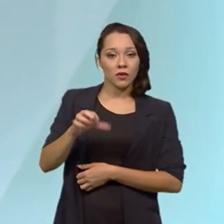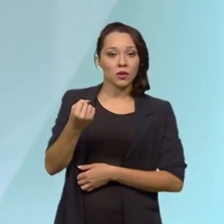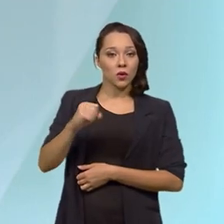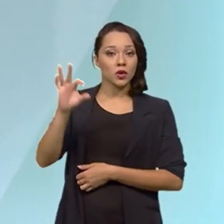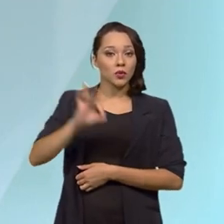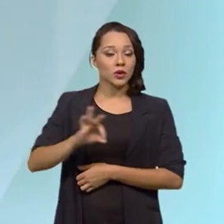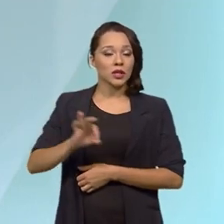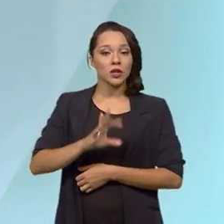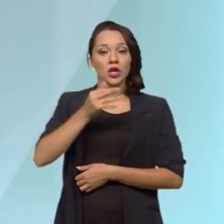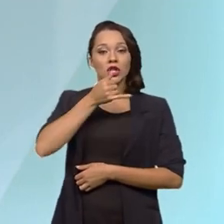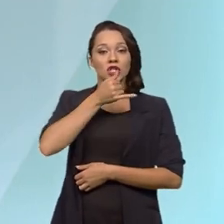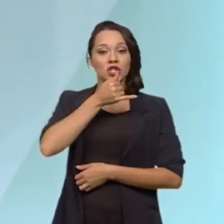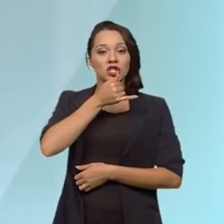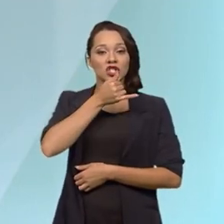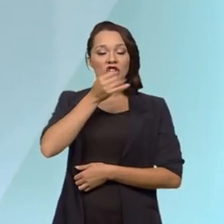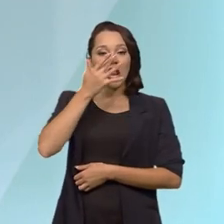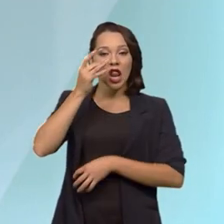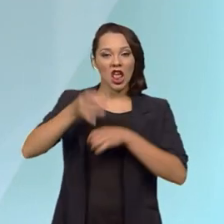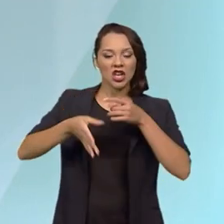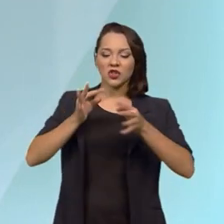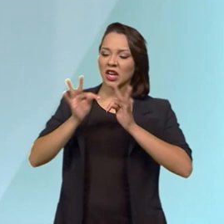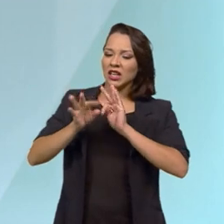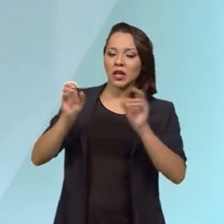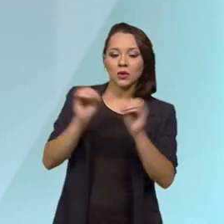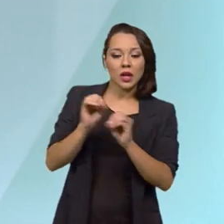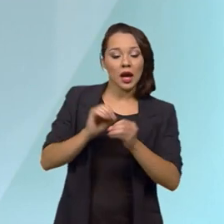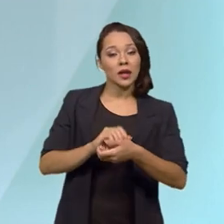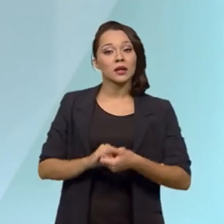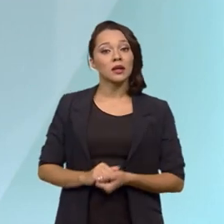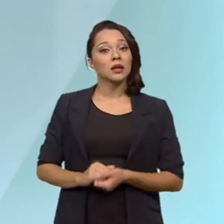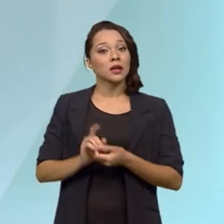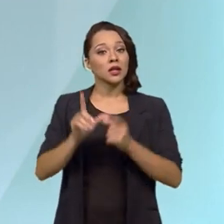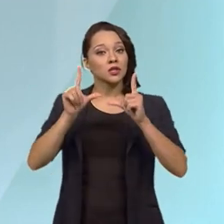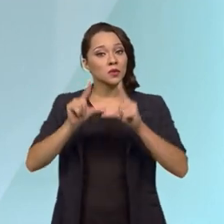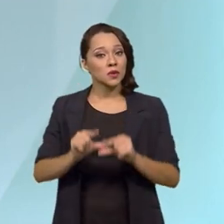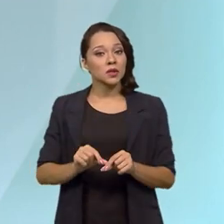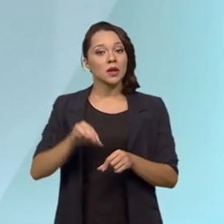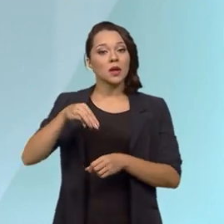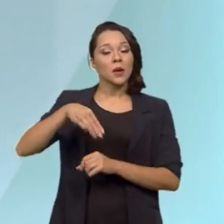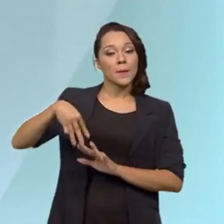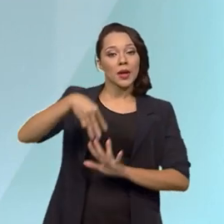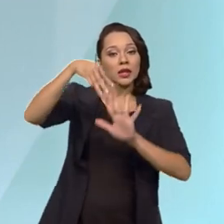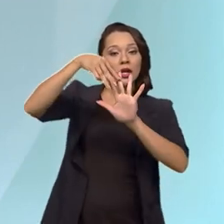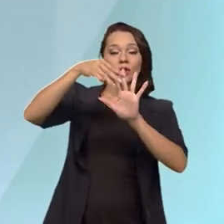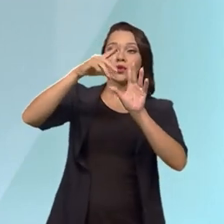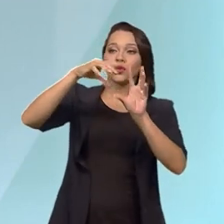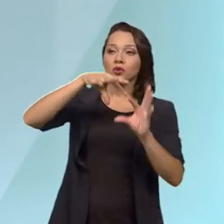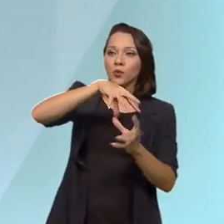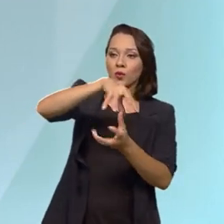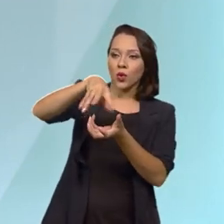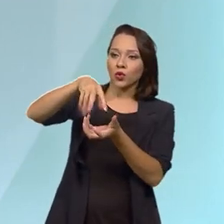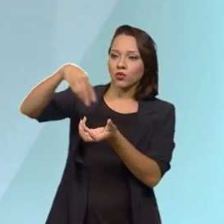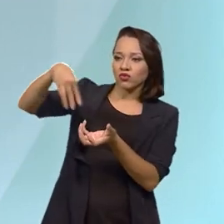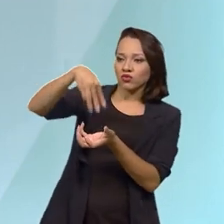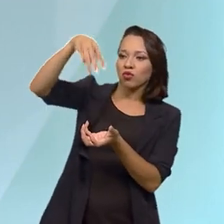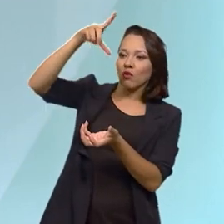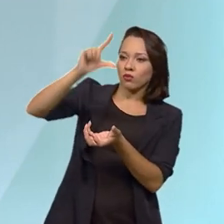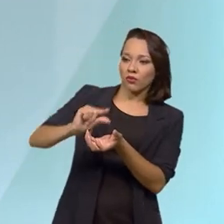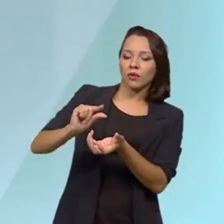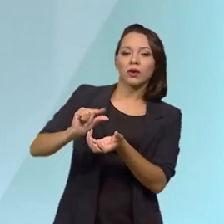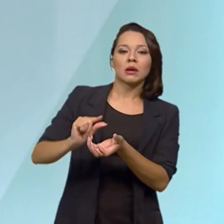% de resíduo ainda não tratado, que reduzirão emissões de metano na atmosfera, contribuirão